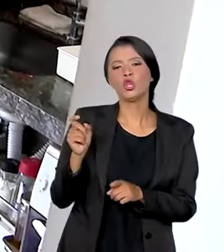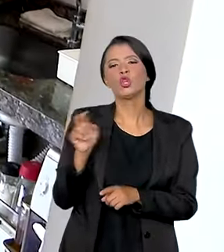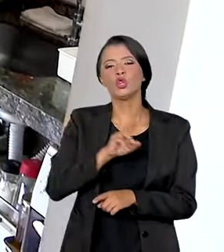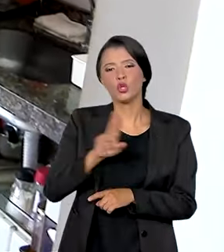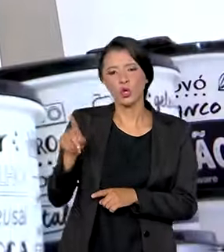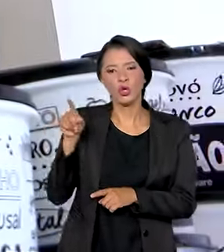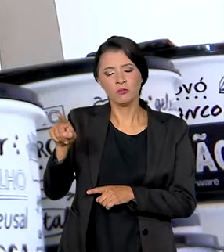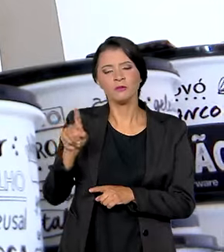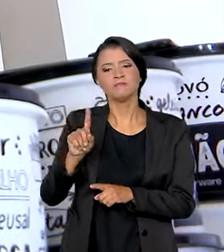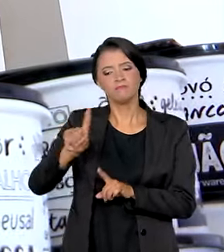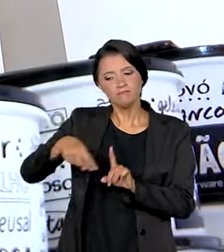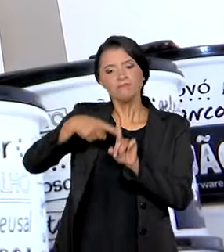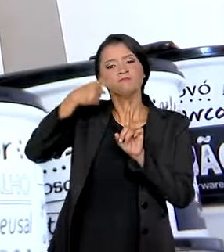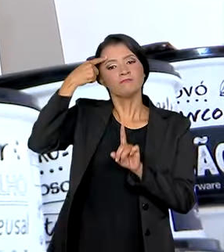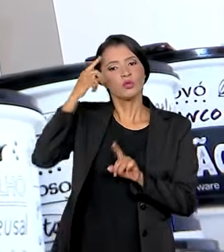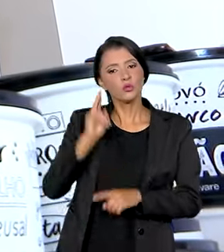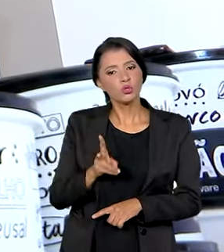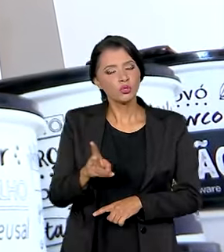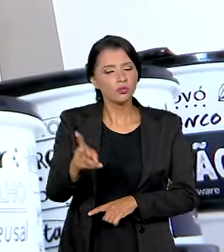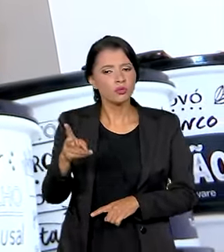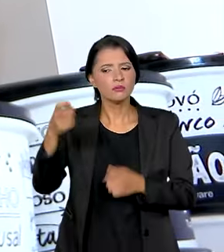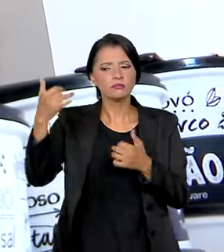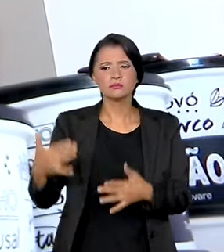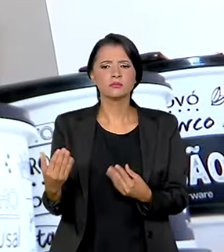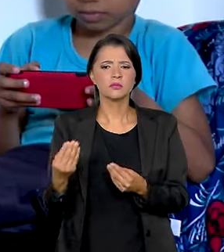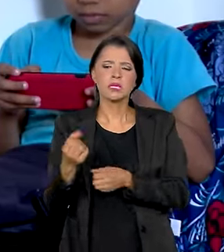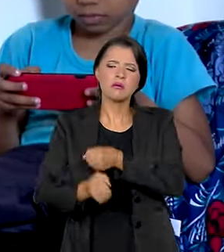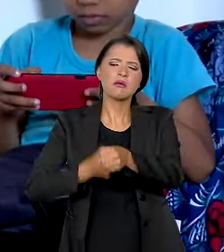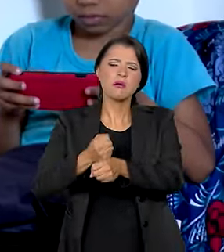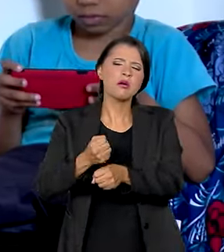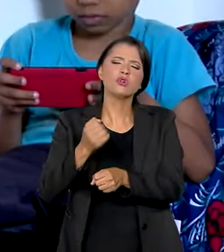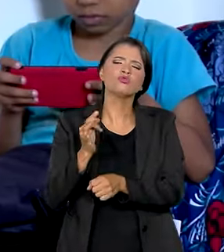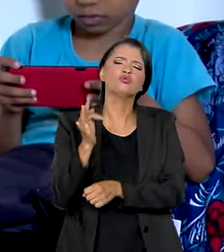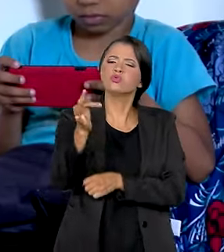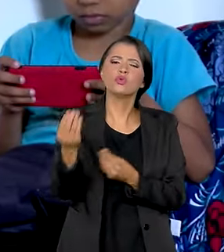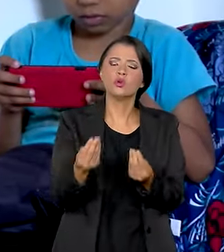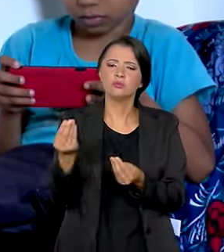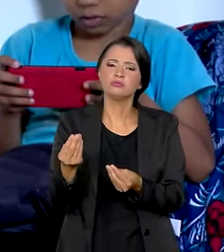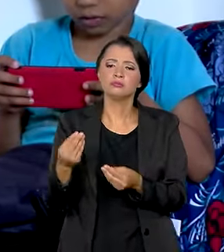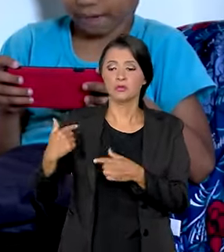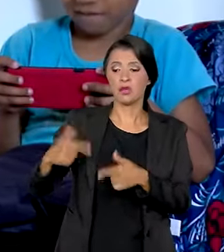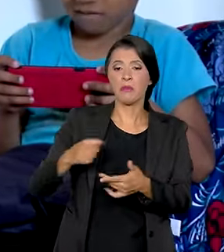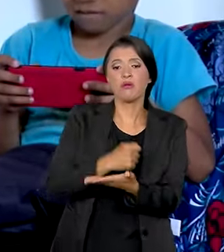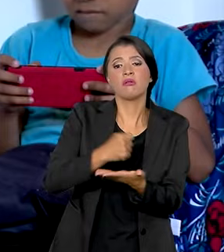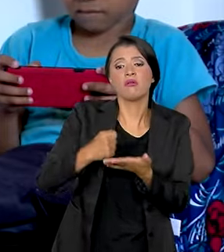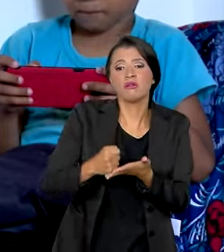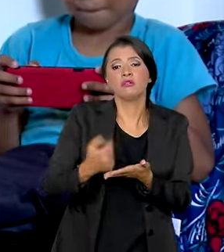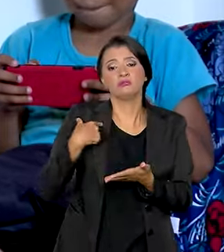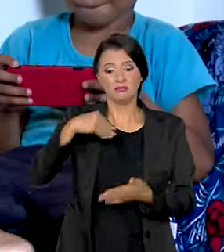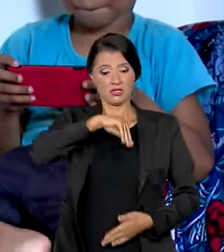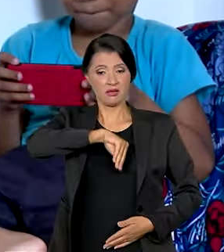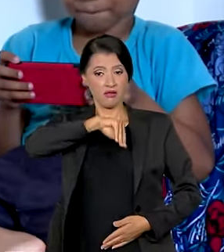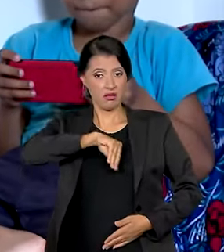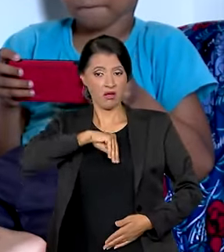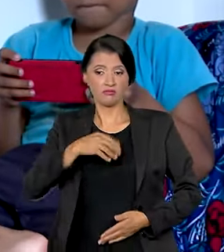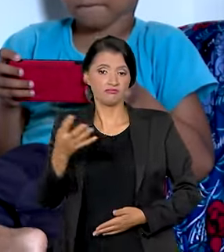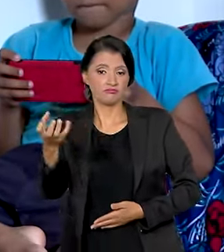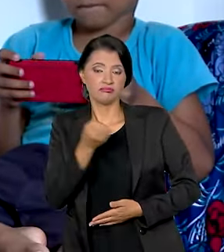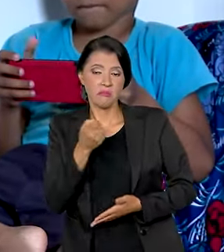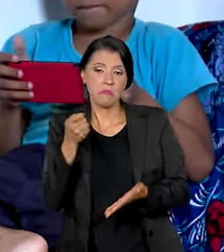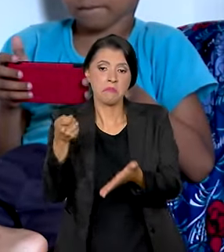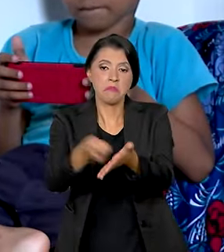mantém o otimismo e conta como se imagina daqui a algum tempo. Trabalhando fichado, recebendo meu salário,